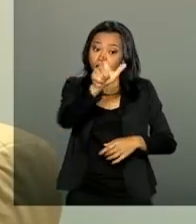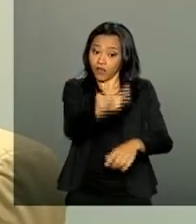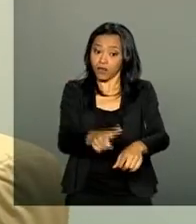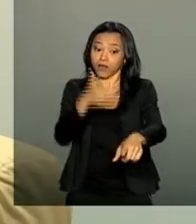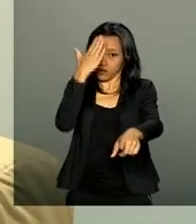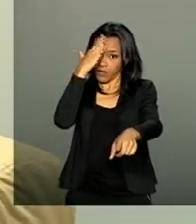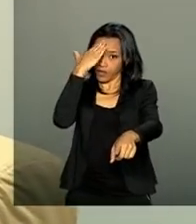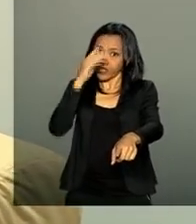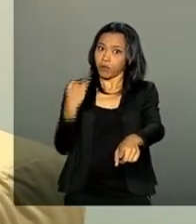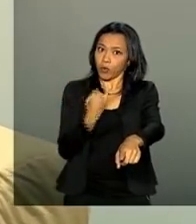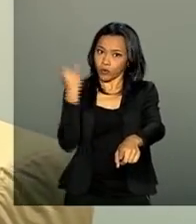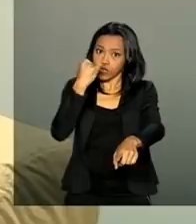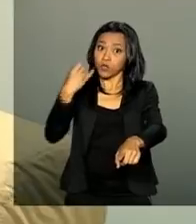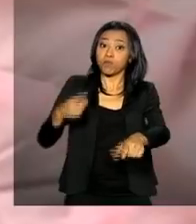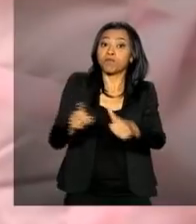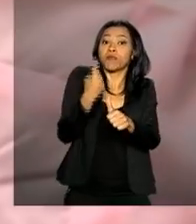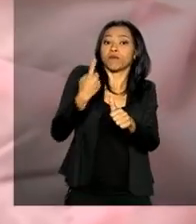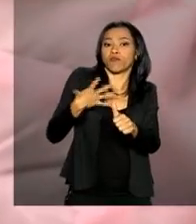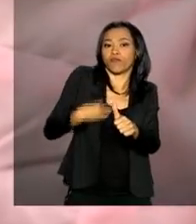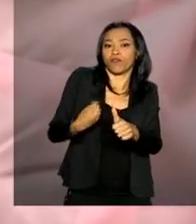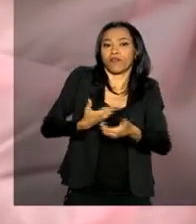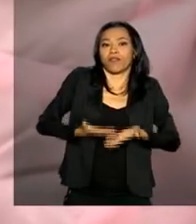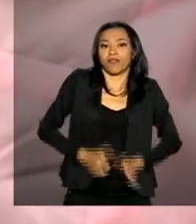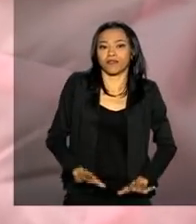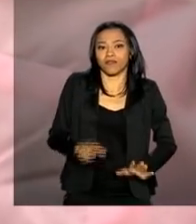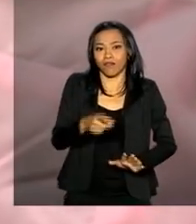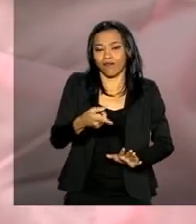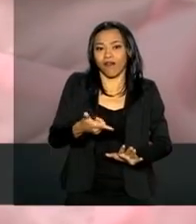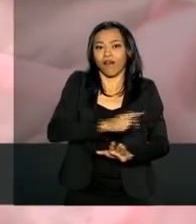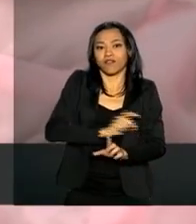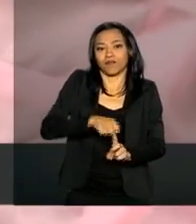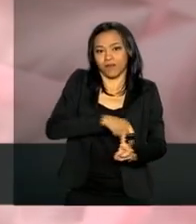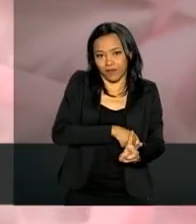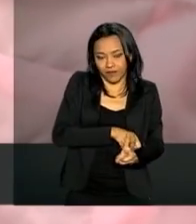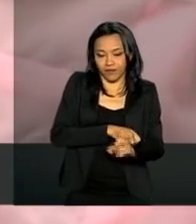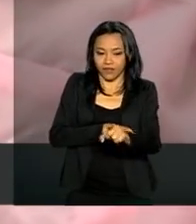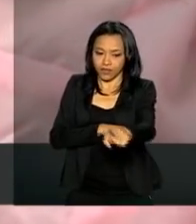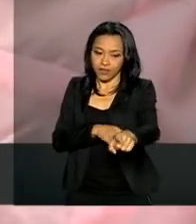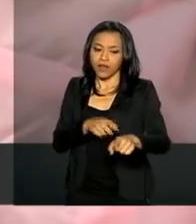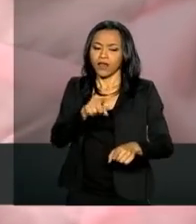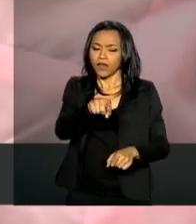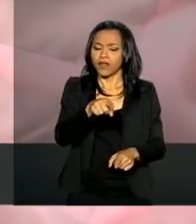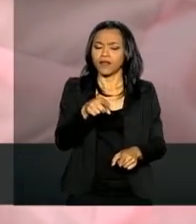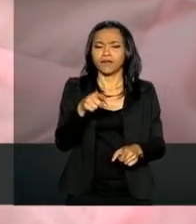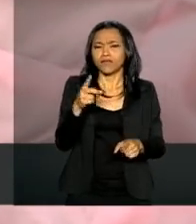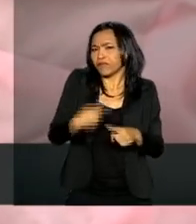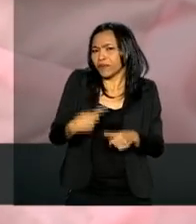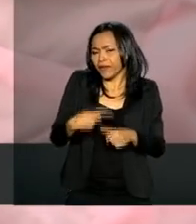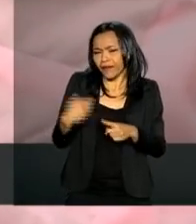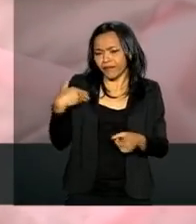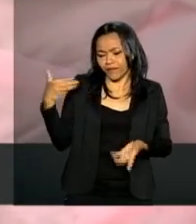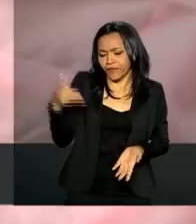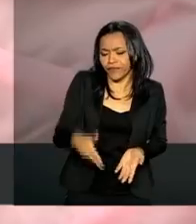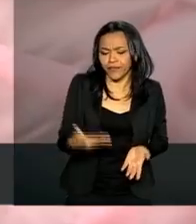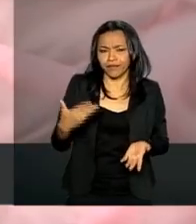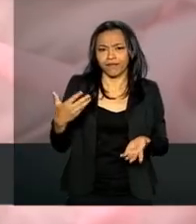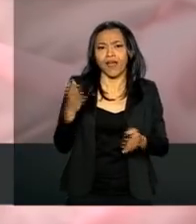primeiro filho nasceu prematuro. Desta vez, já com o banco de leite, vi por que não abraçar a causa,